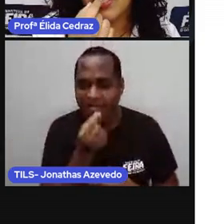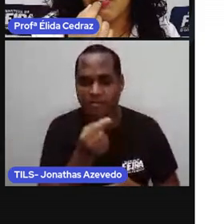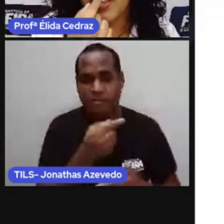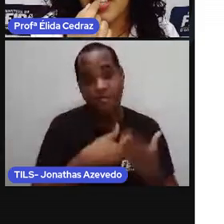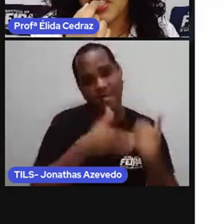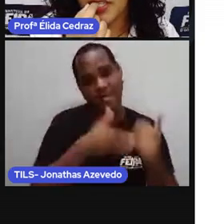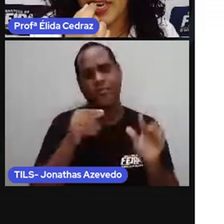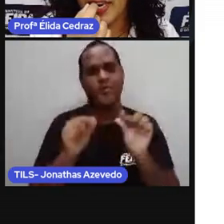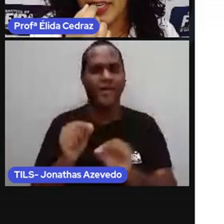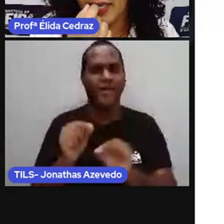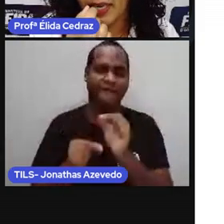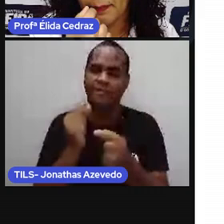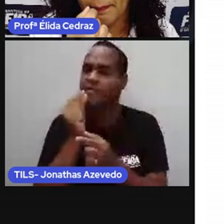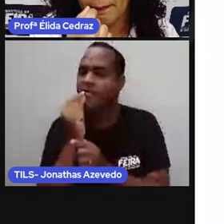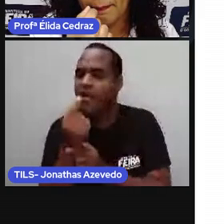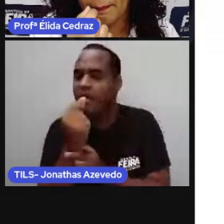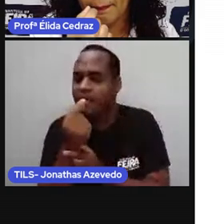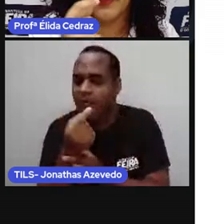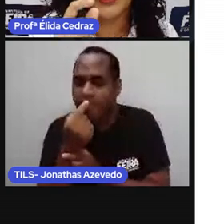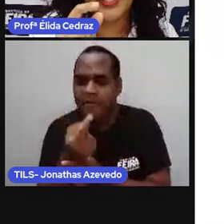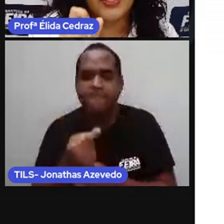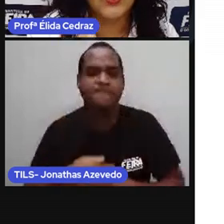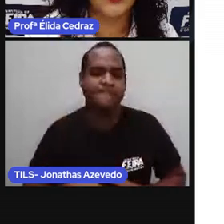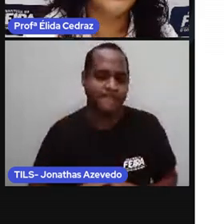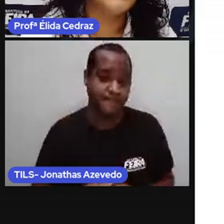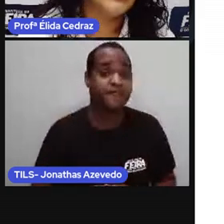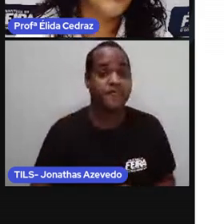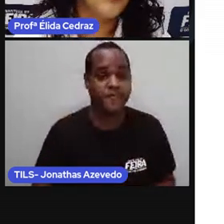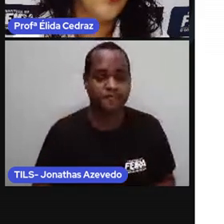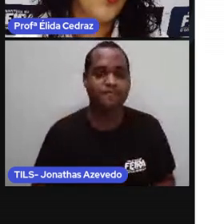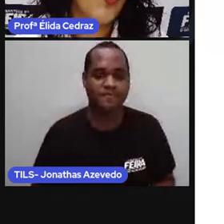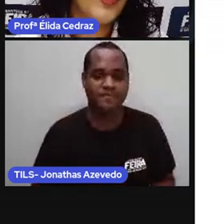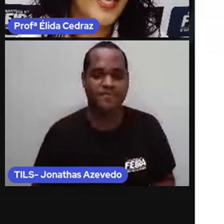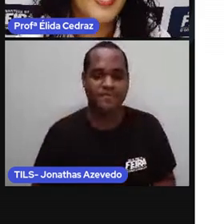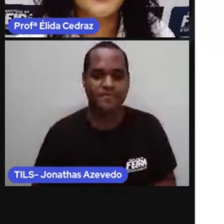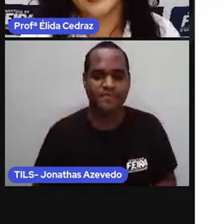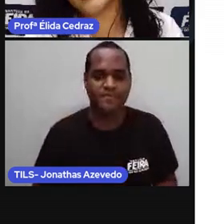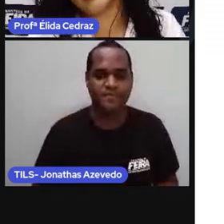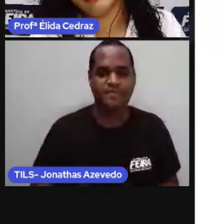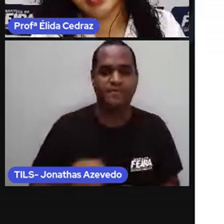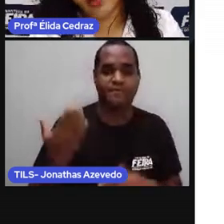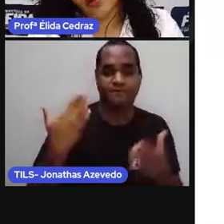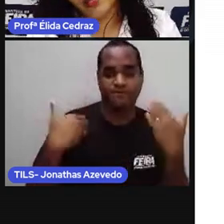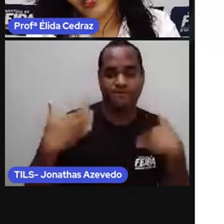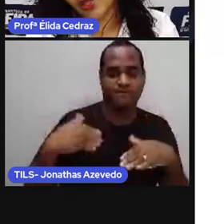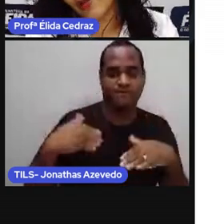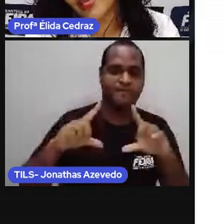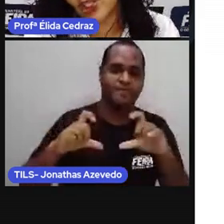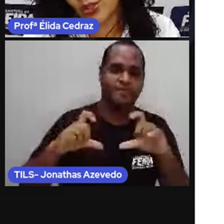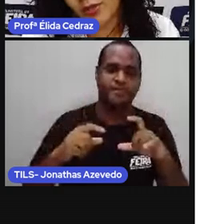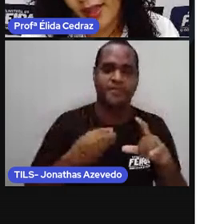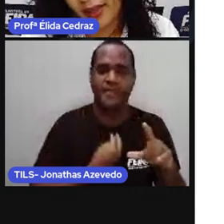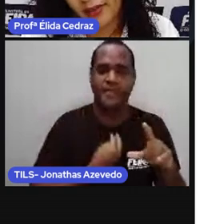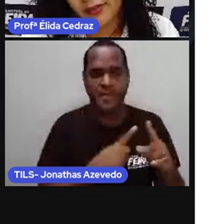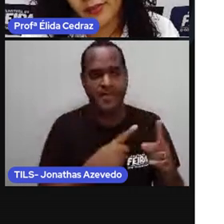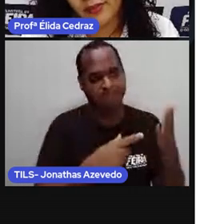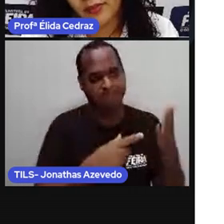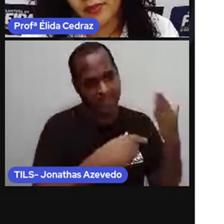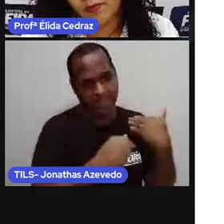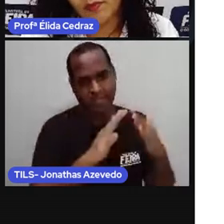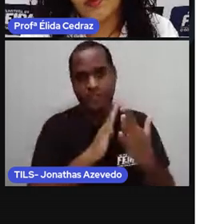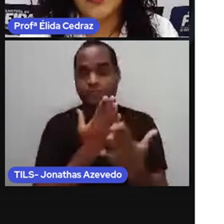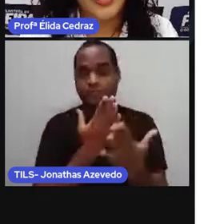Quando foi que você fez a janelinha? Isso. Com que idade você começou a estudar?